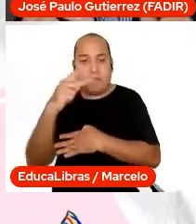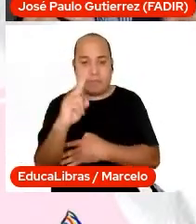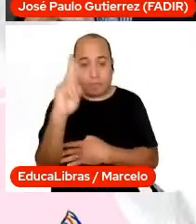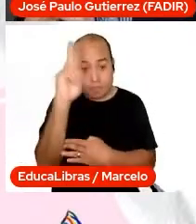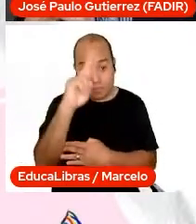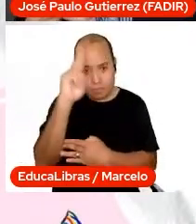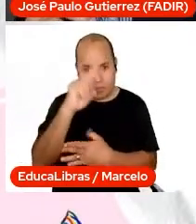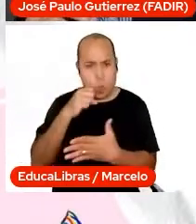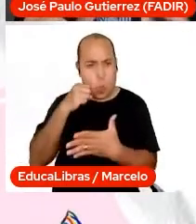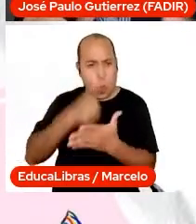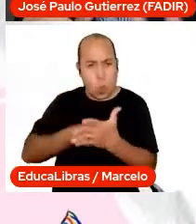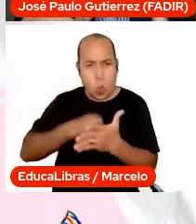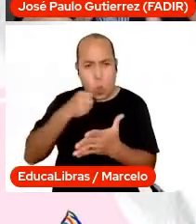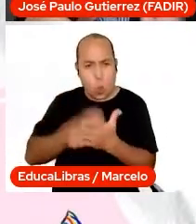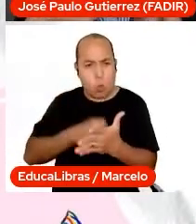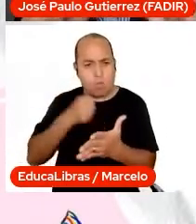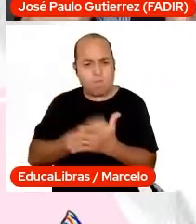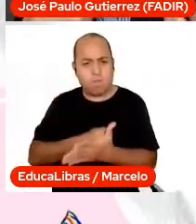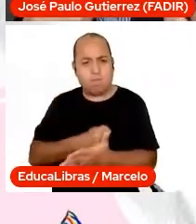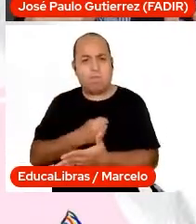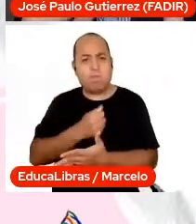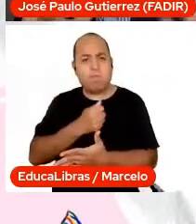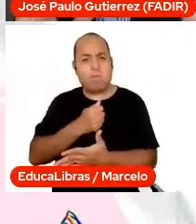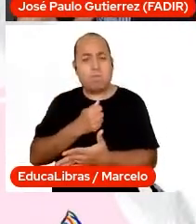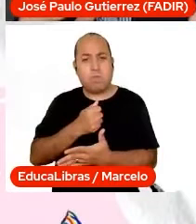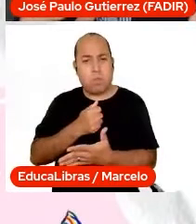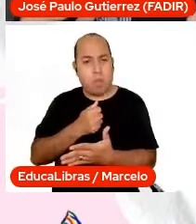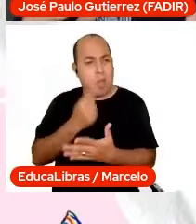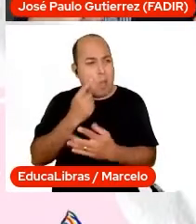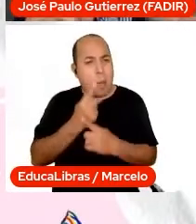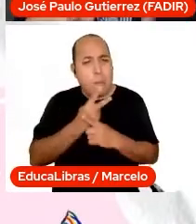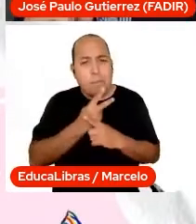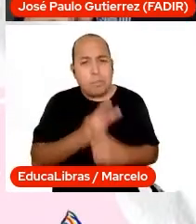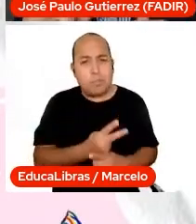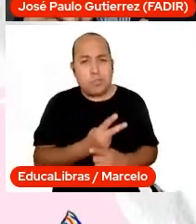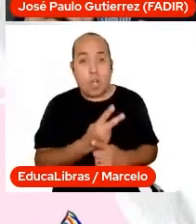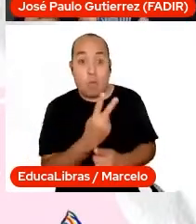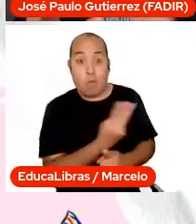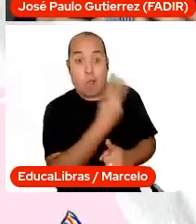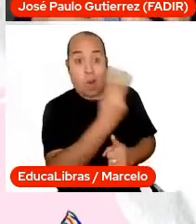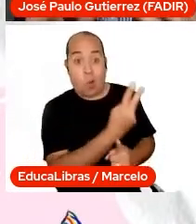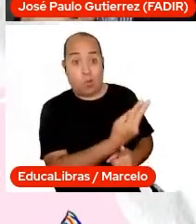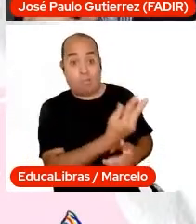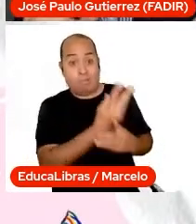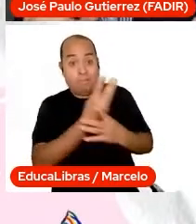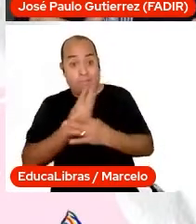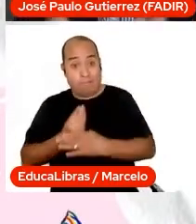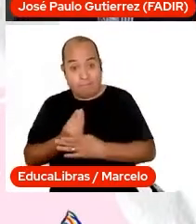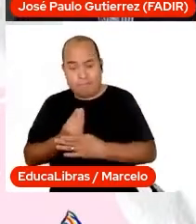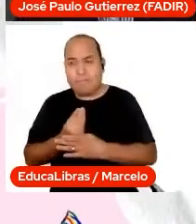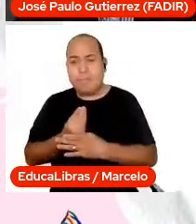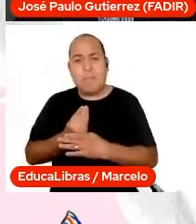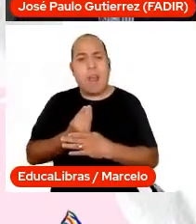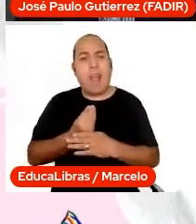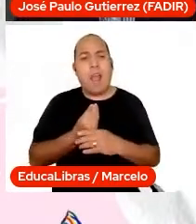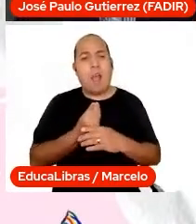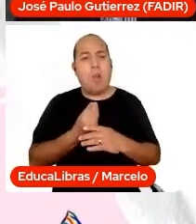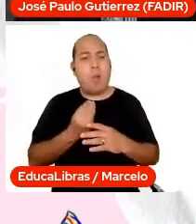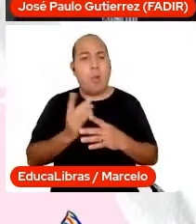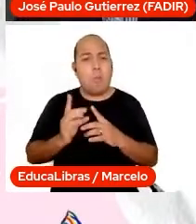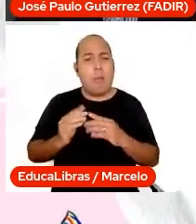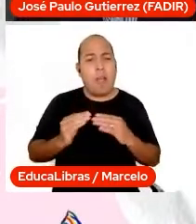uma história de resistência e uma história de busca desses valores para uma harmonia e para um